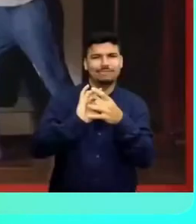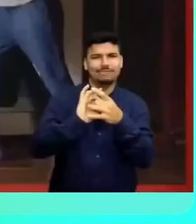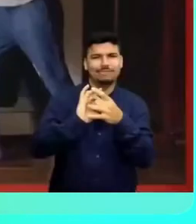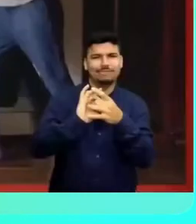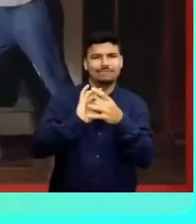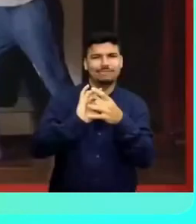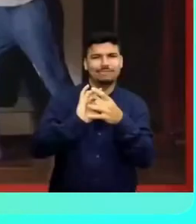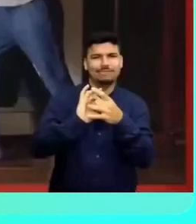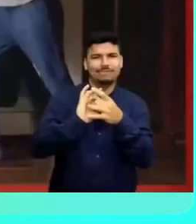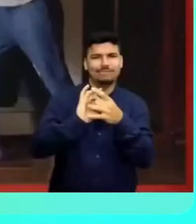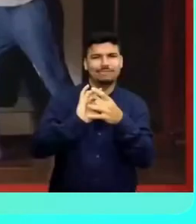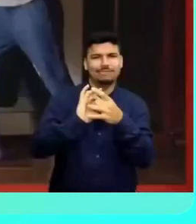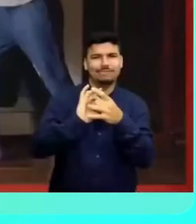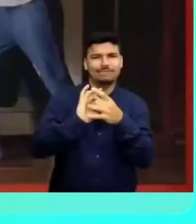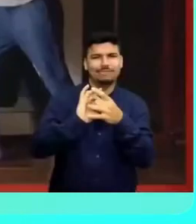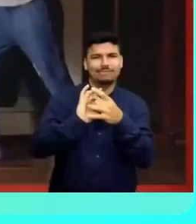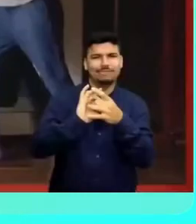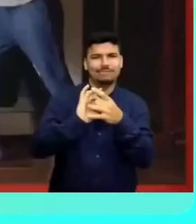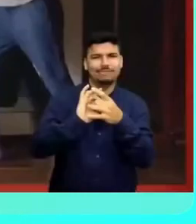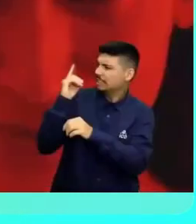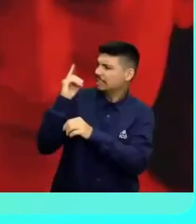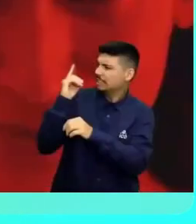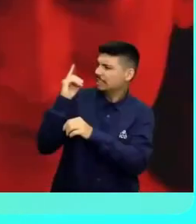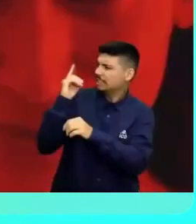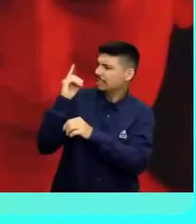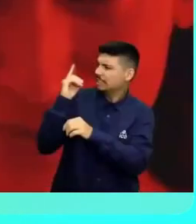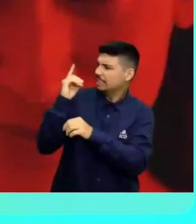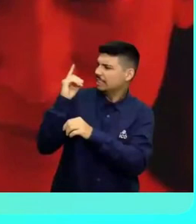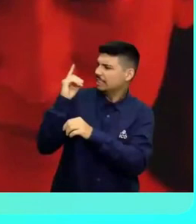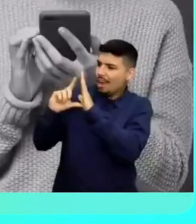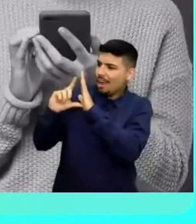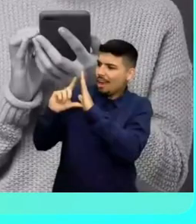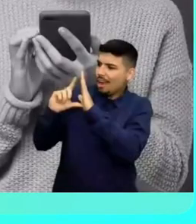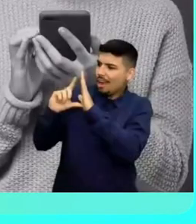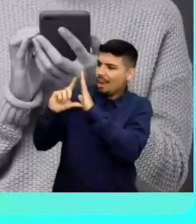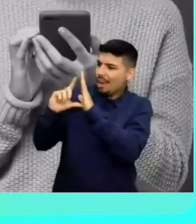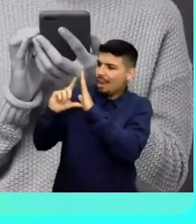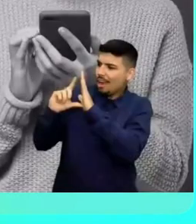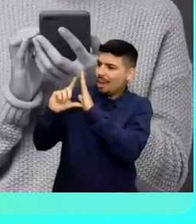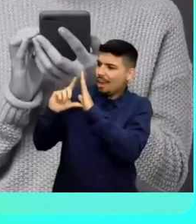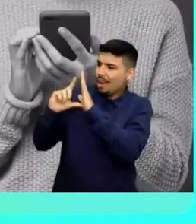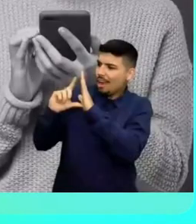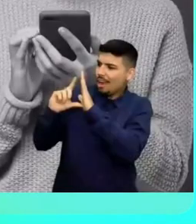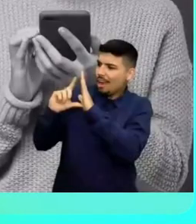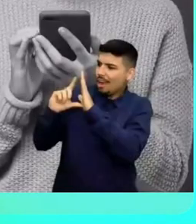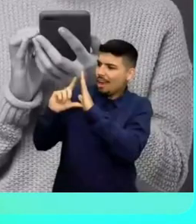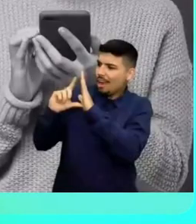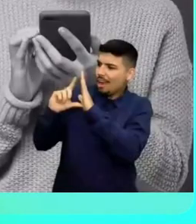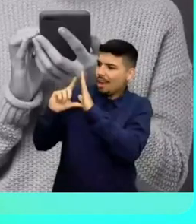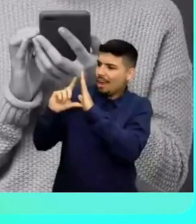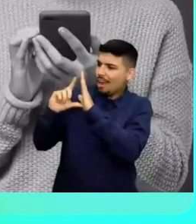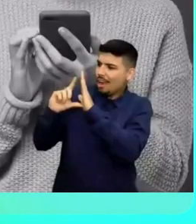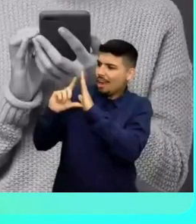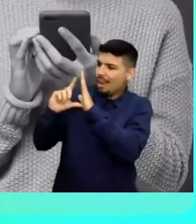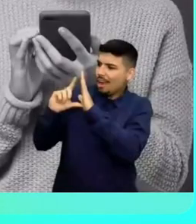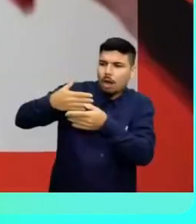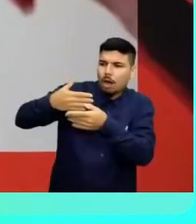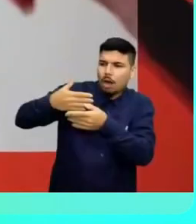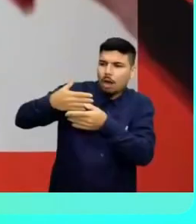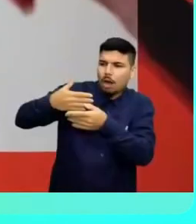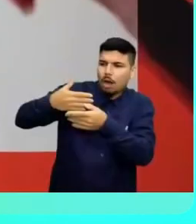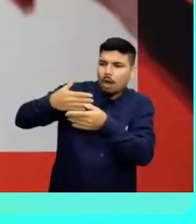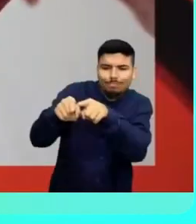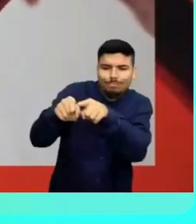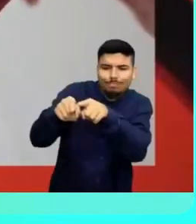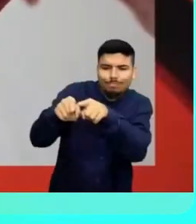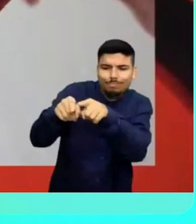dos brasileiros, criou-se a Lojas Americanas. Novos negócios ao seu portfólio. Hoje, somamos